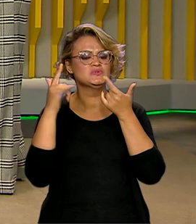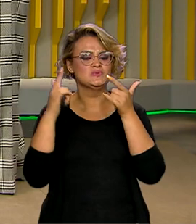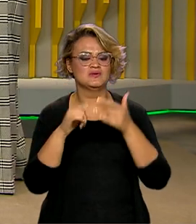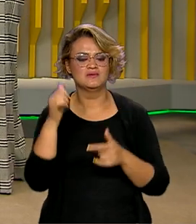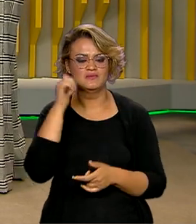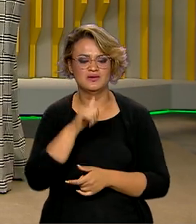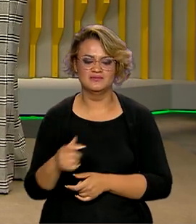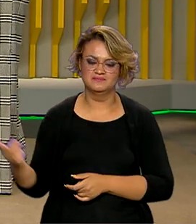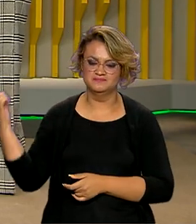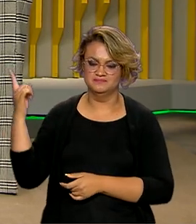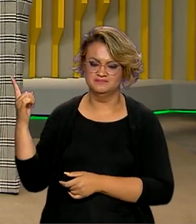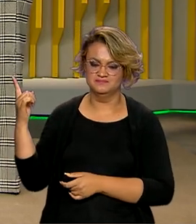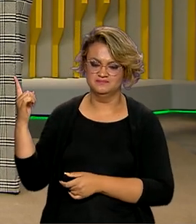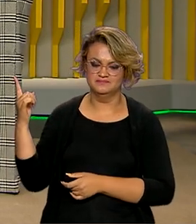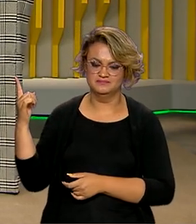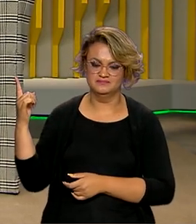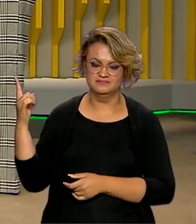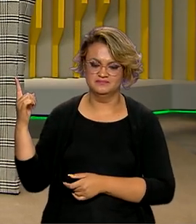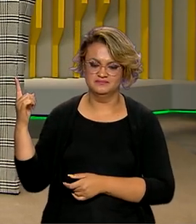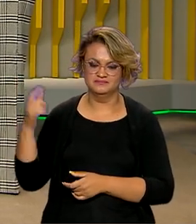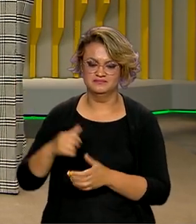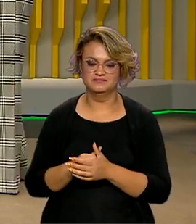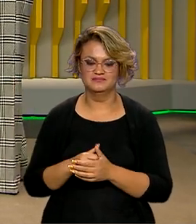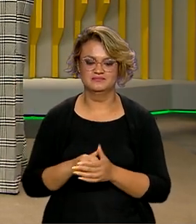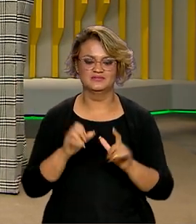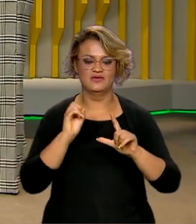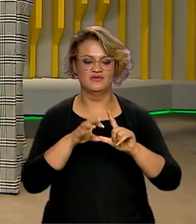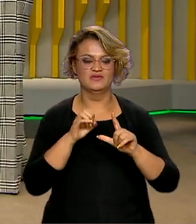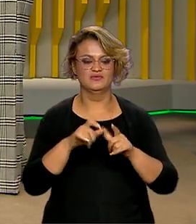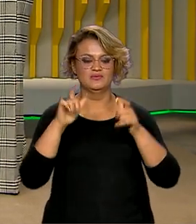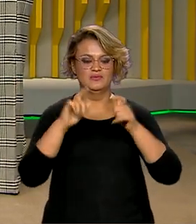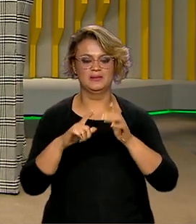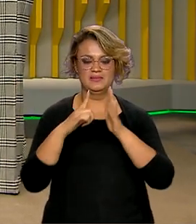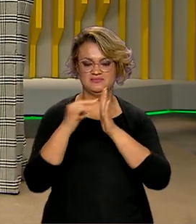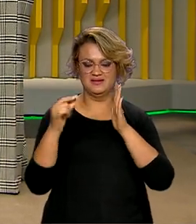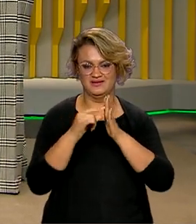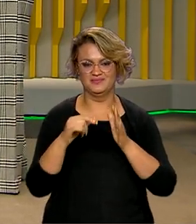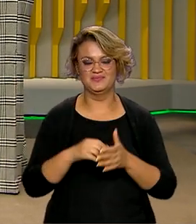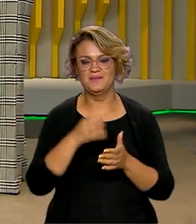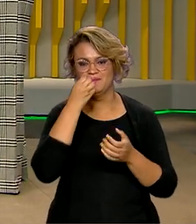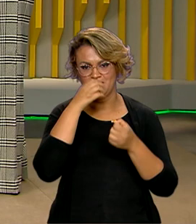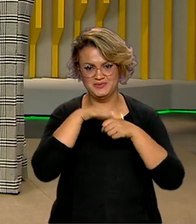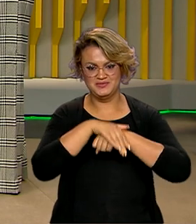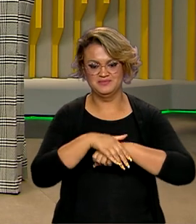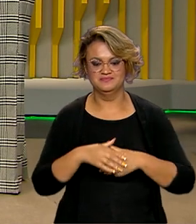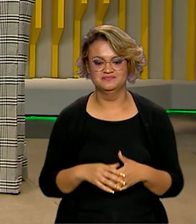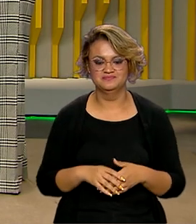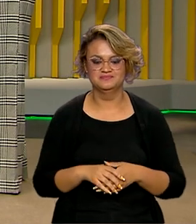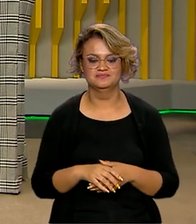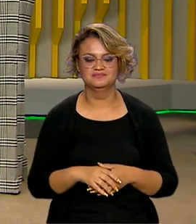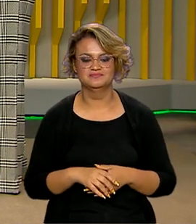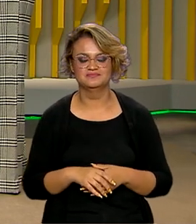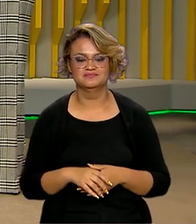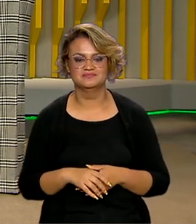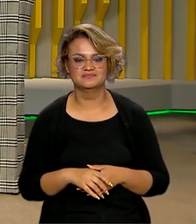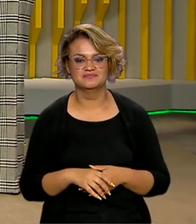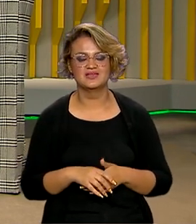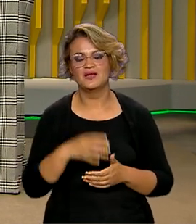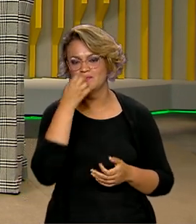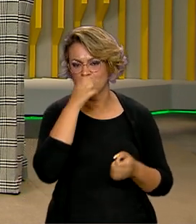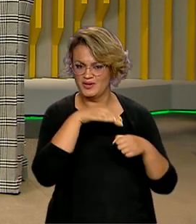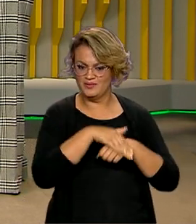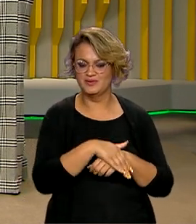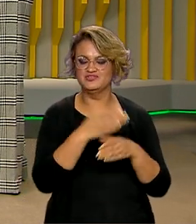assunto é a repórter Gabriela Noronha, ao vivo lá do Palácio do Planalto. Boa noite, Gabi. Boa noite, Ana,